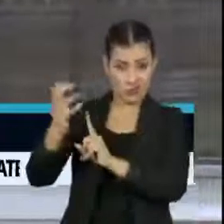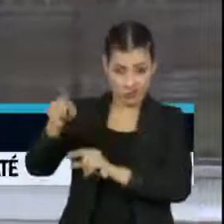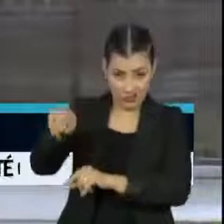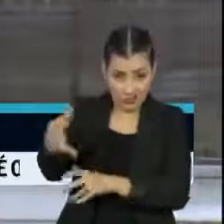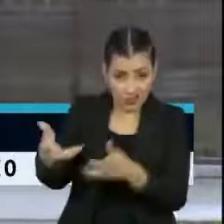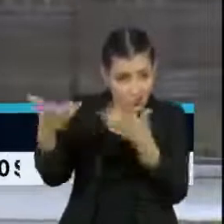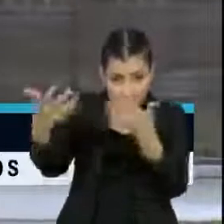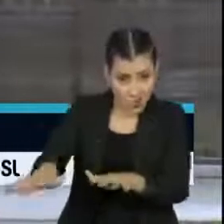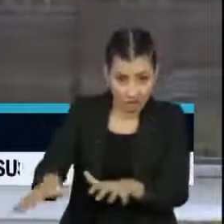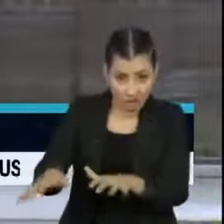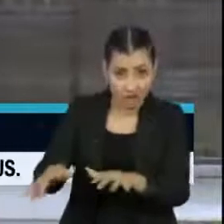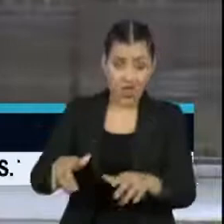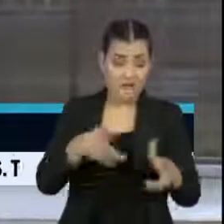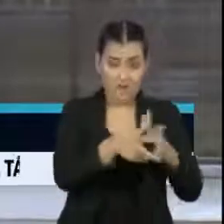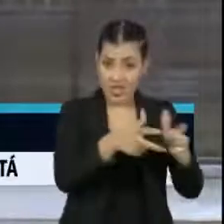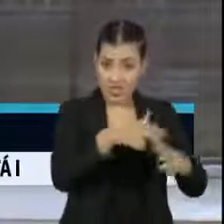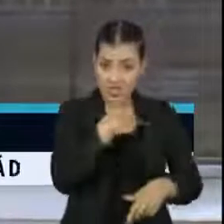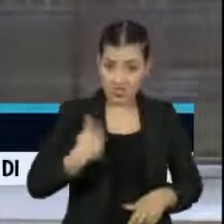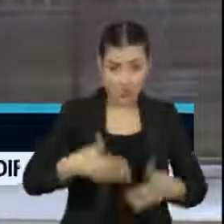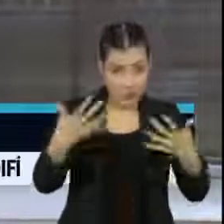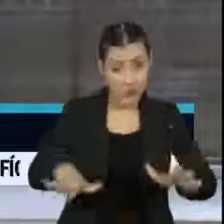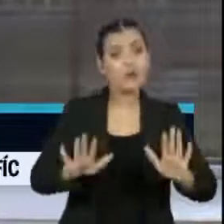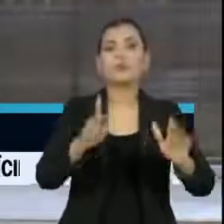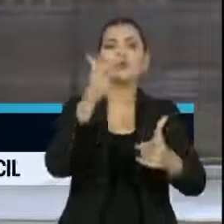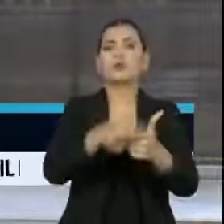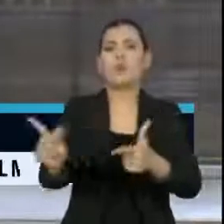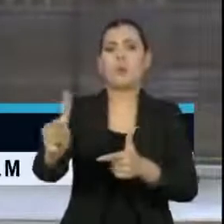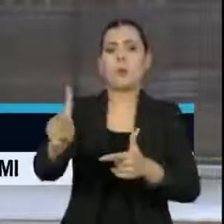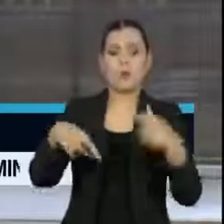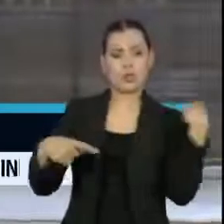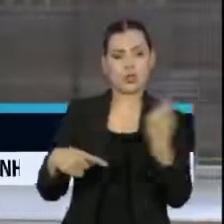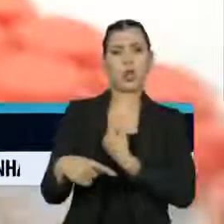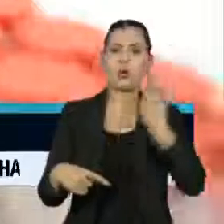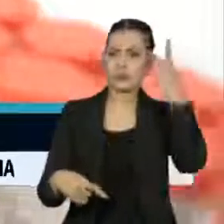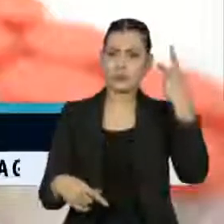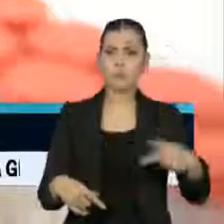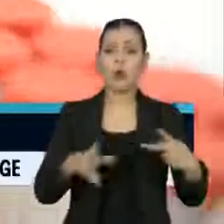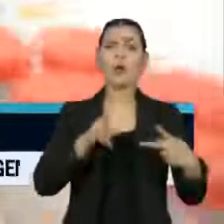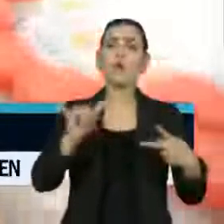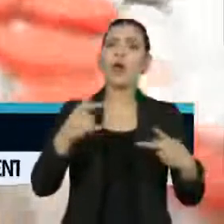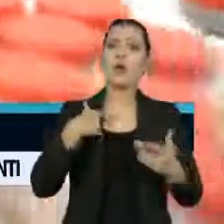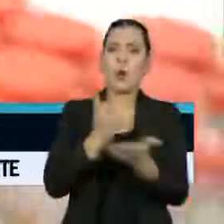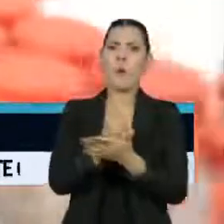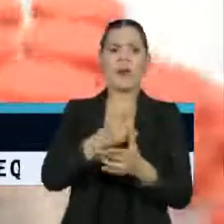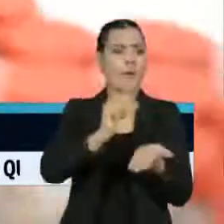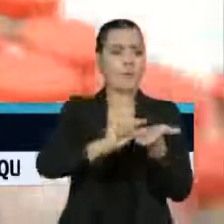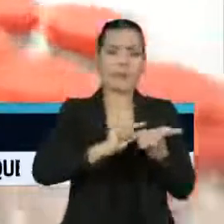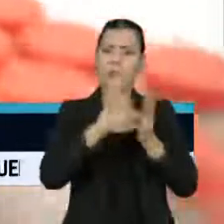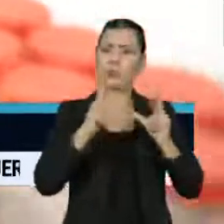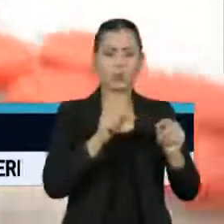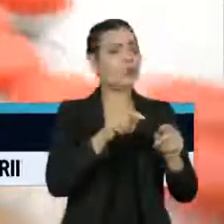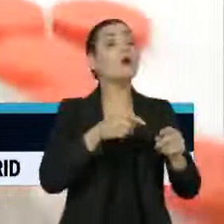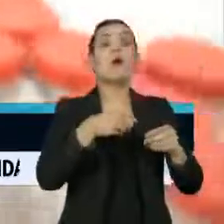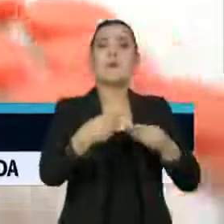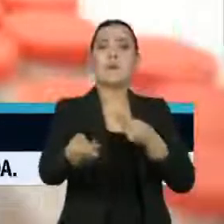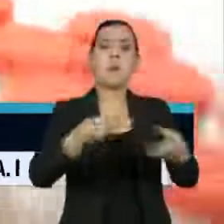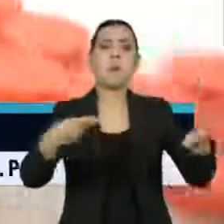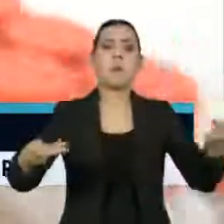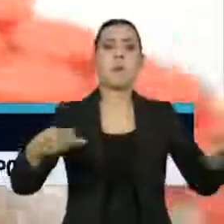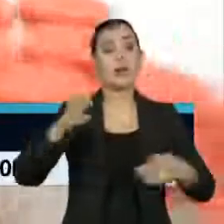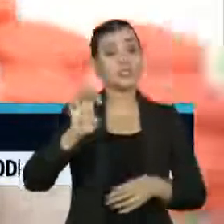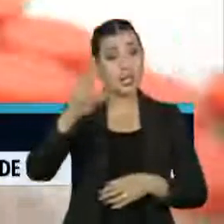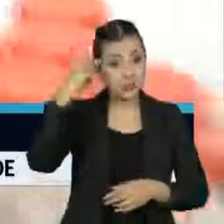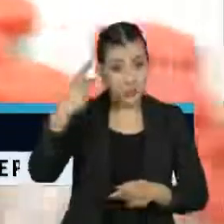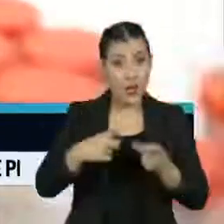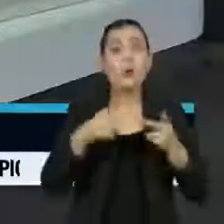do governo federal, São Paulo, mediante aprovação da Anvisa, comprará a vacina, distribuirá a vacina